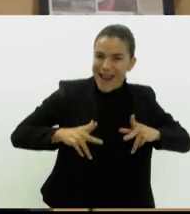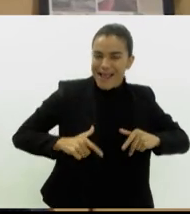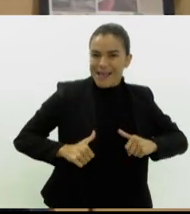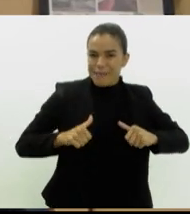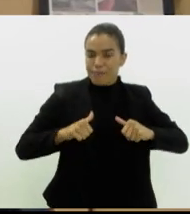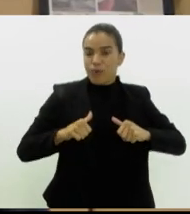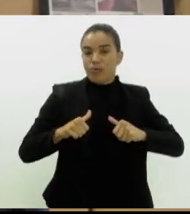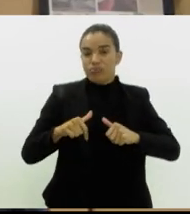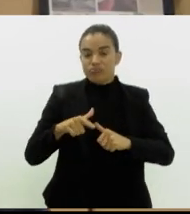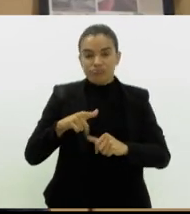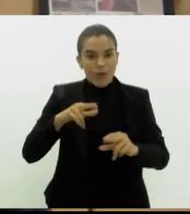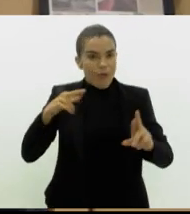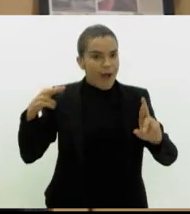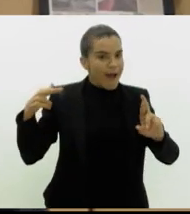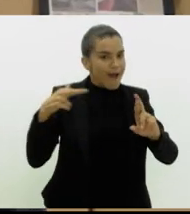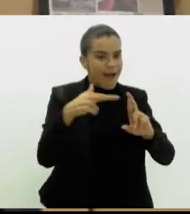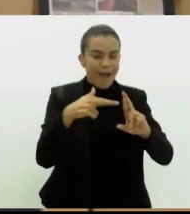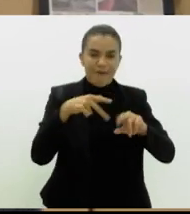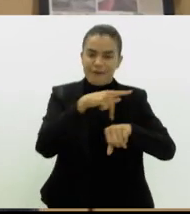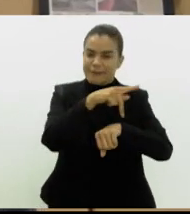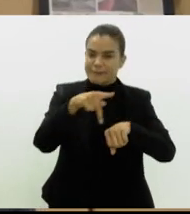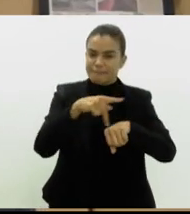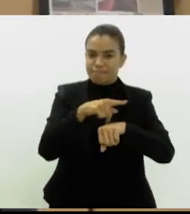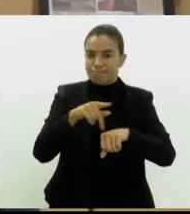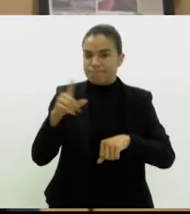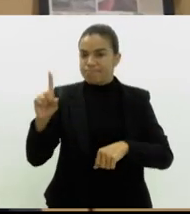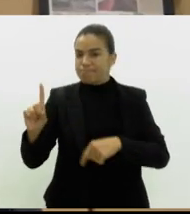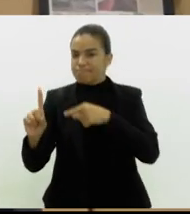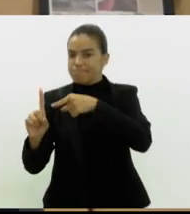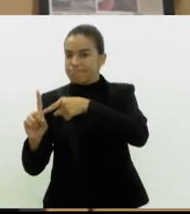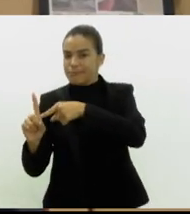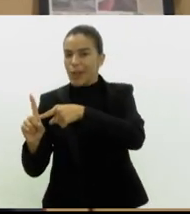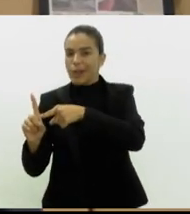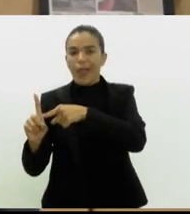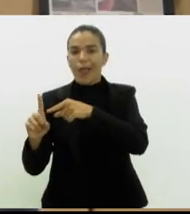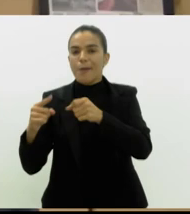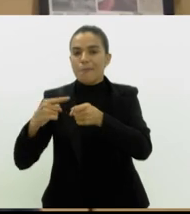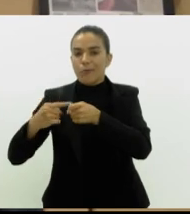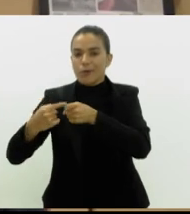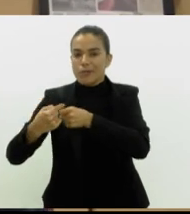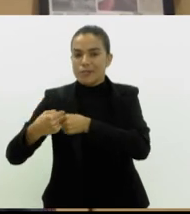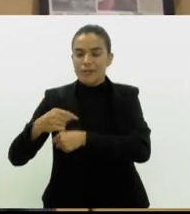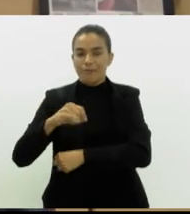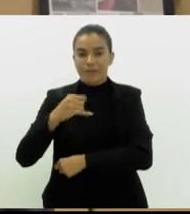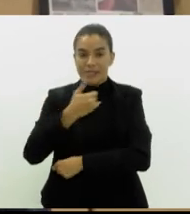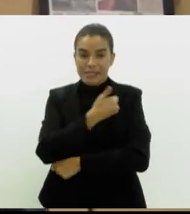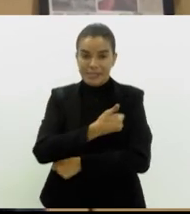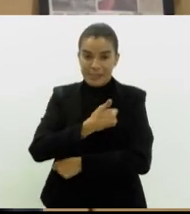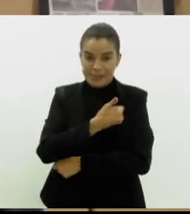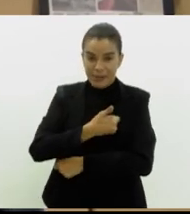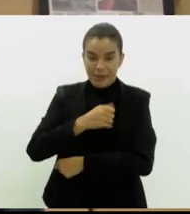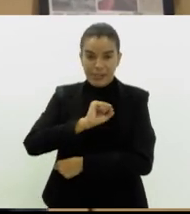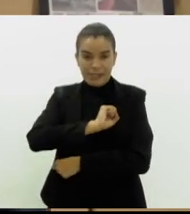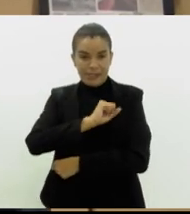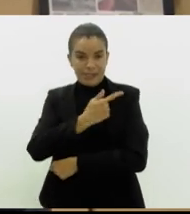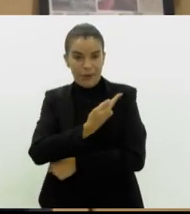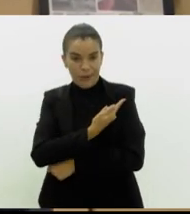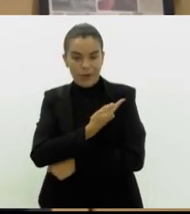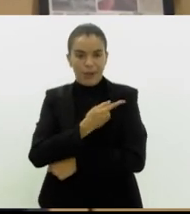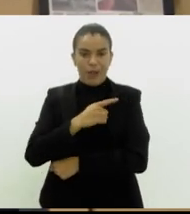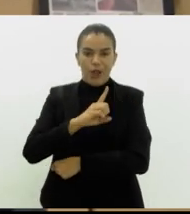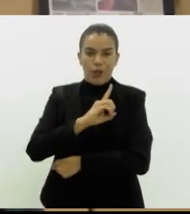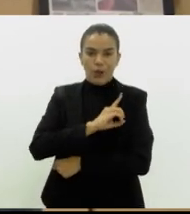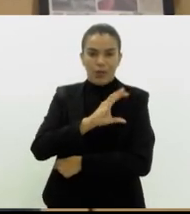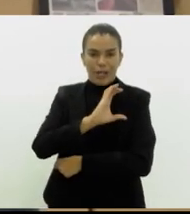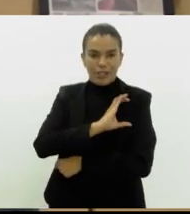universalizados e uma referência para o país. Na outra ponta, a gente tem os municípios de São João de Meriti, São Gonçalo, Duque de